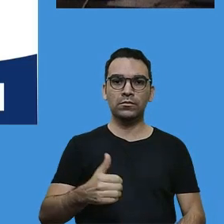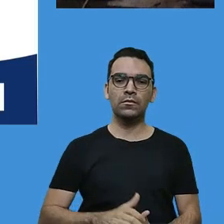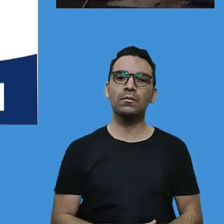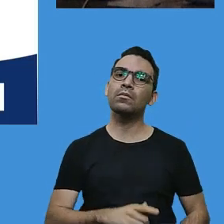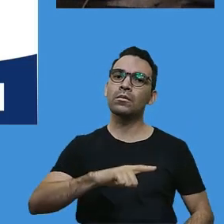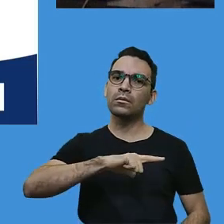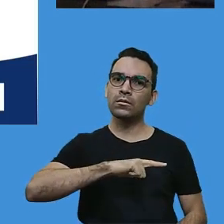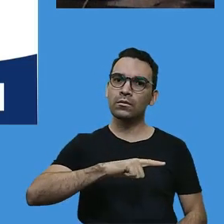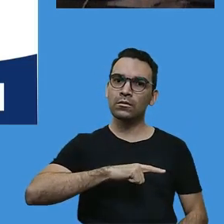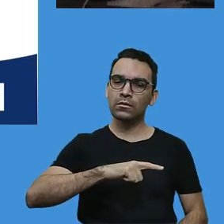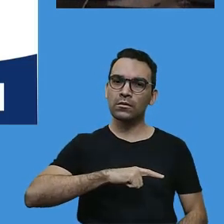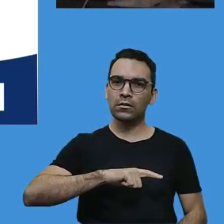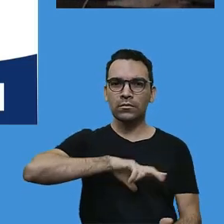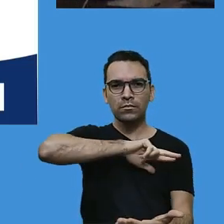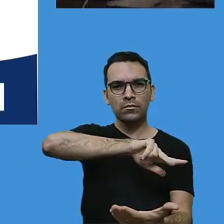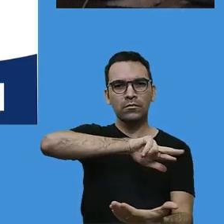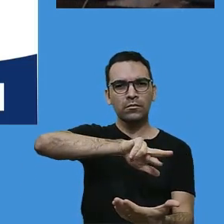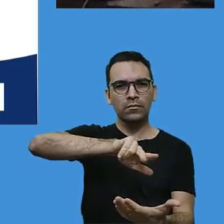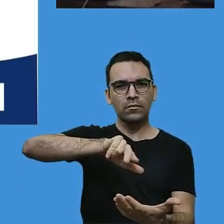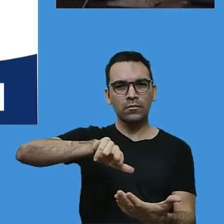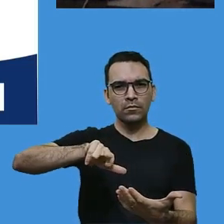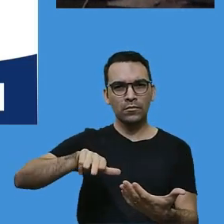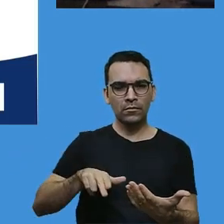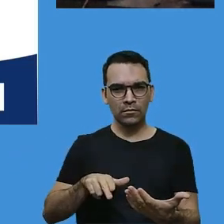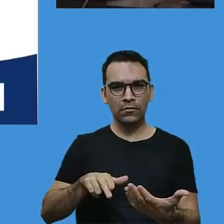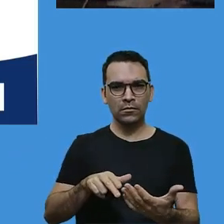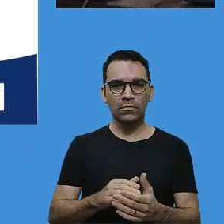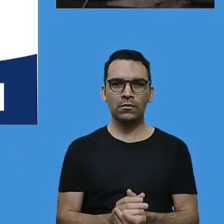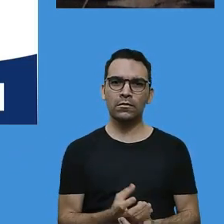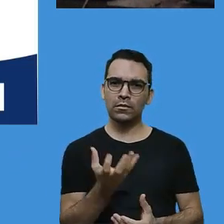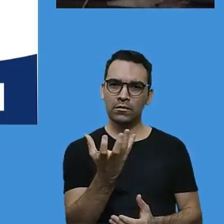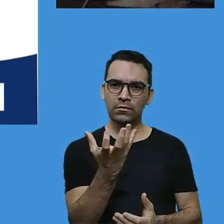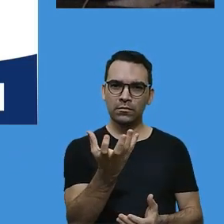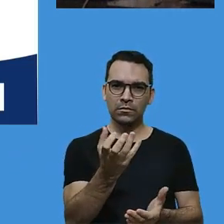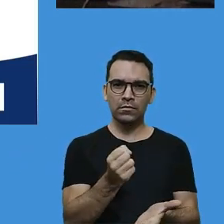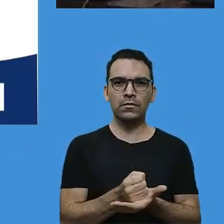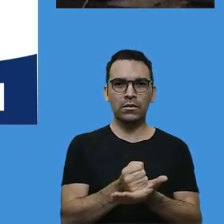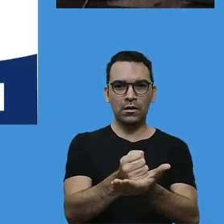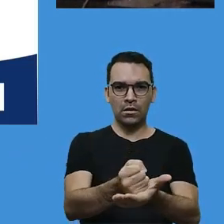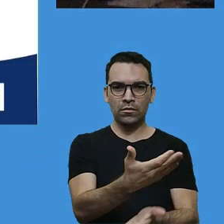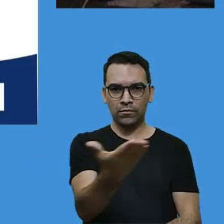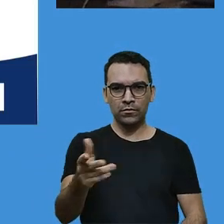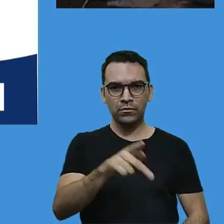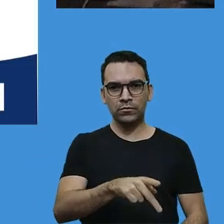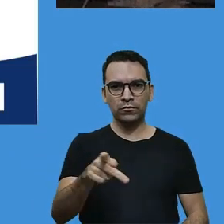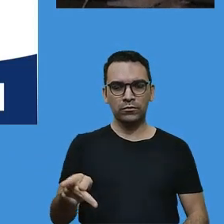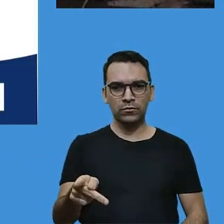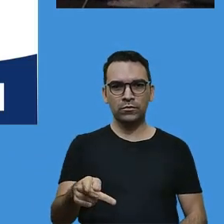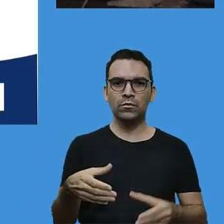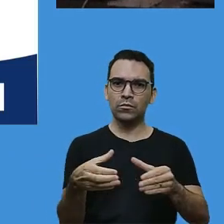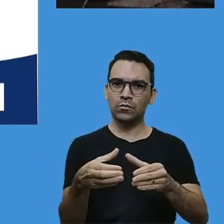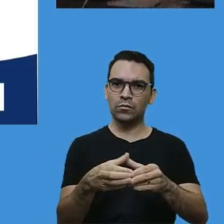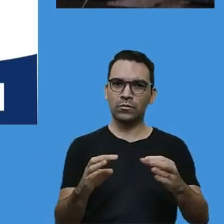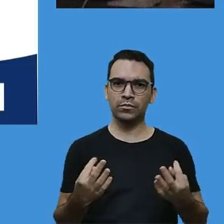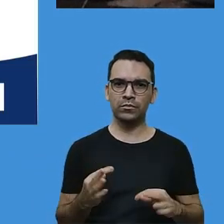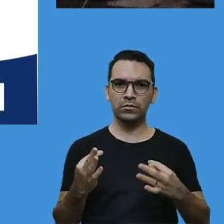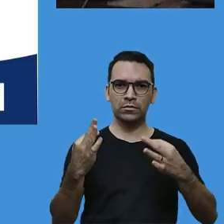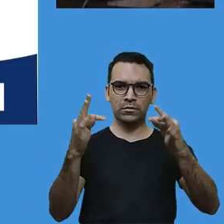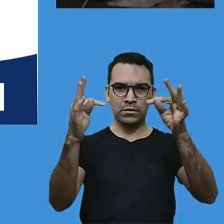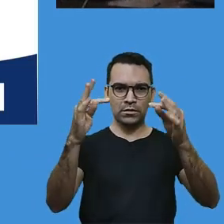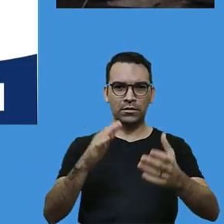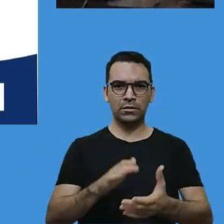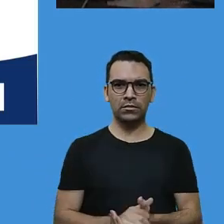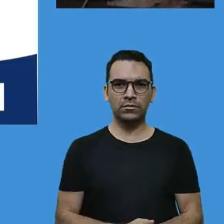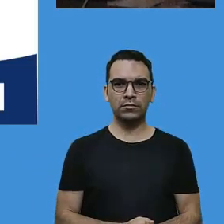temos aqui vários itens que pretendemos auxiliar nossos professores e equipe técnica da escola